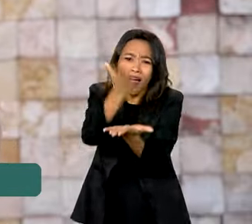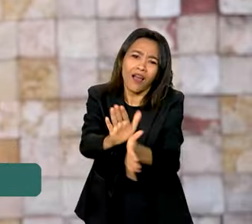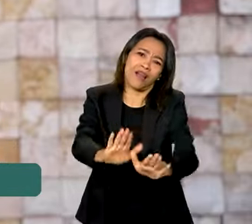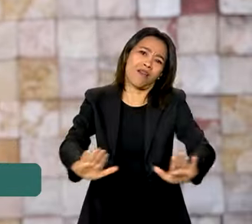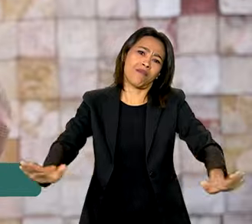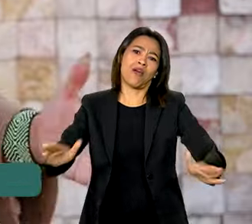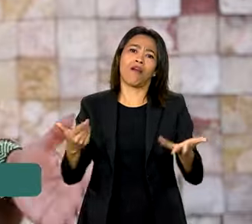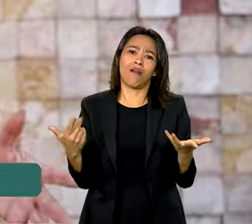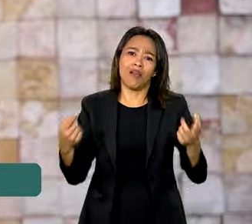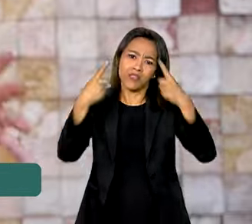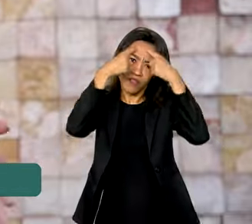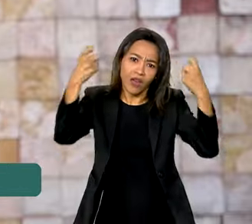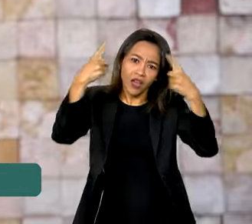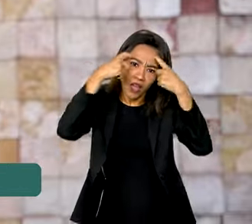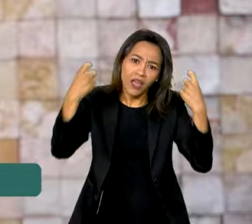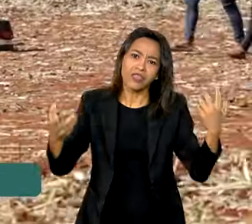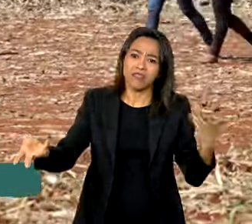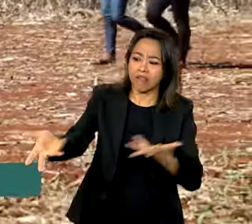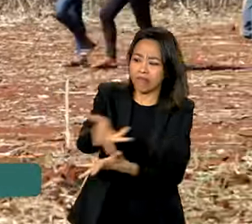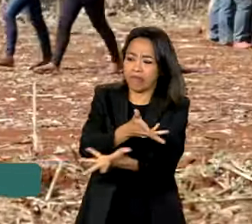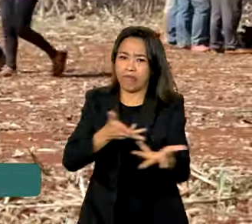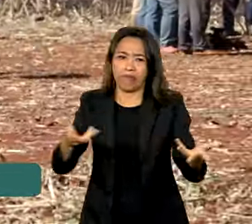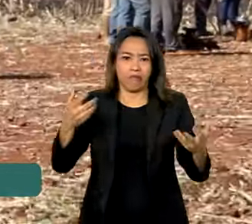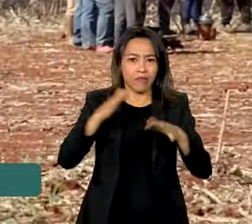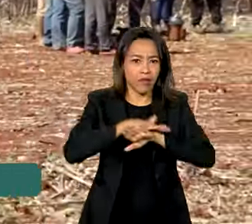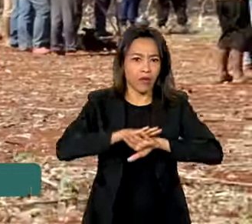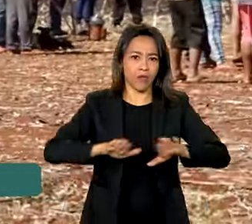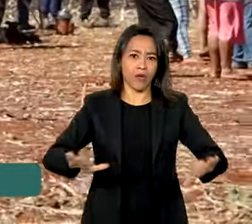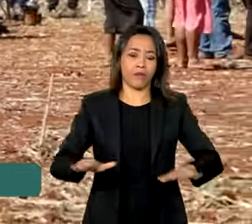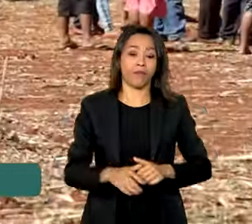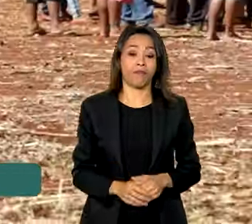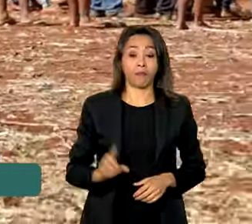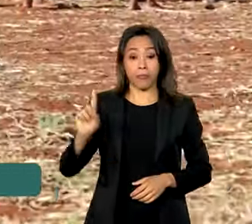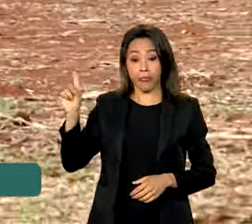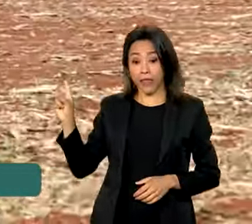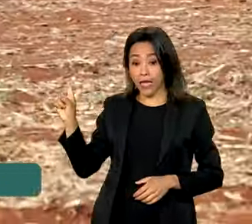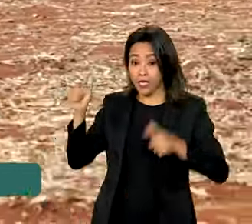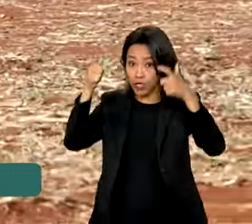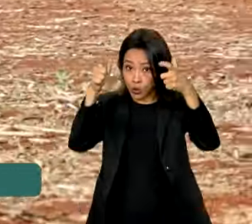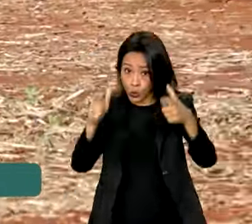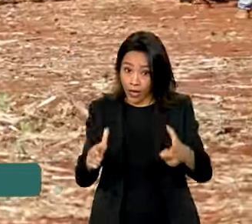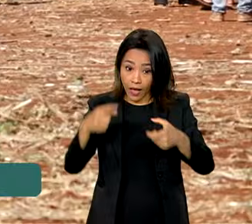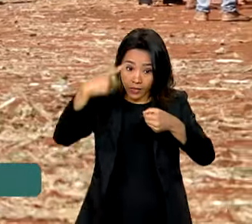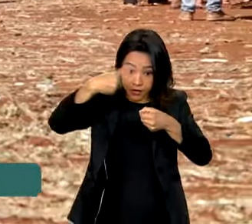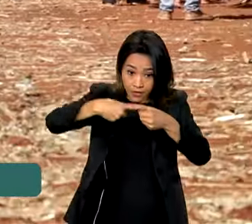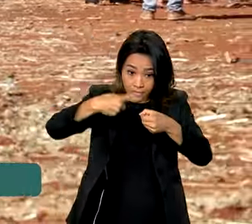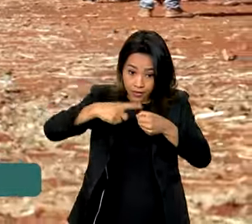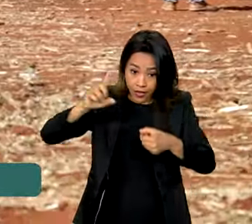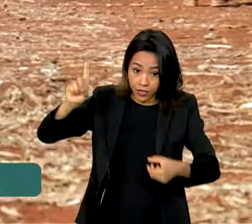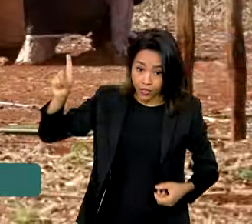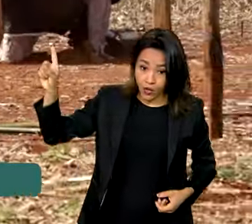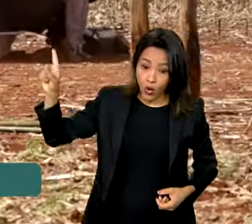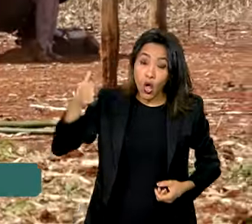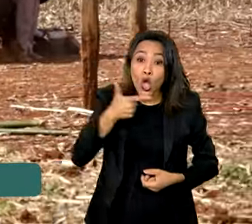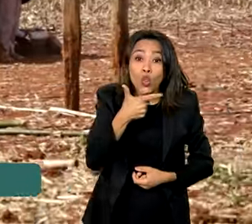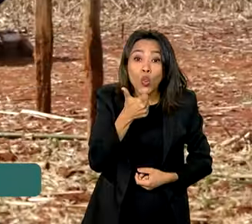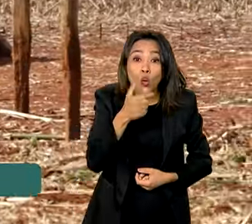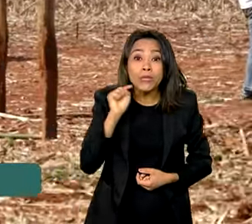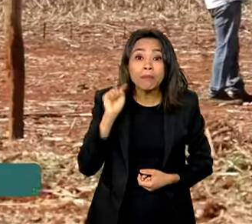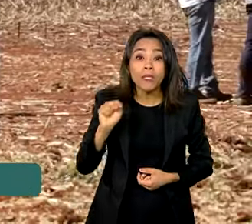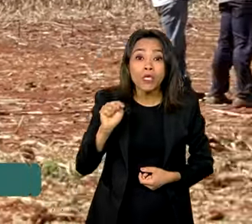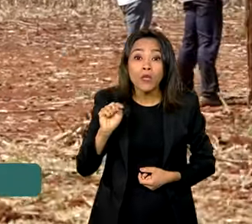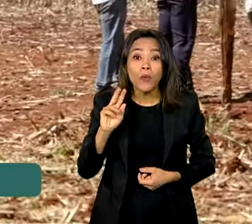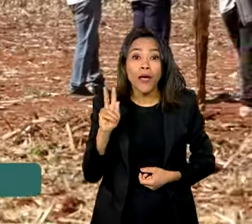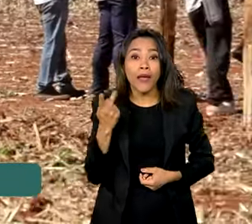ataques e a violência nesse local. A terra Panambi-Lagoa Rica, uma área de pouco mais de 12 mil hectares, já foi